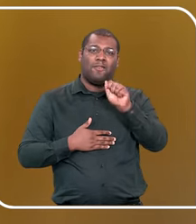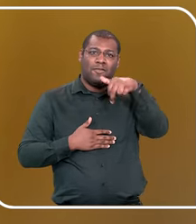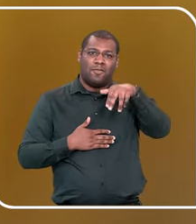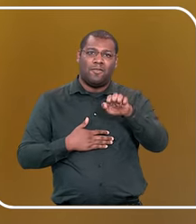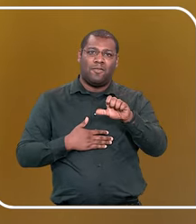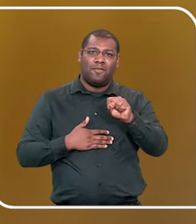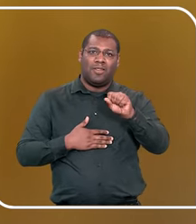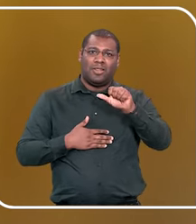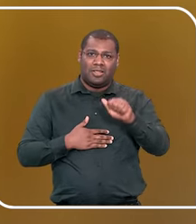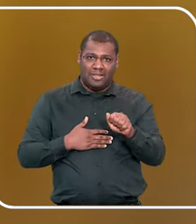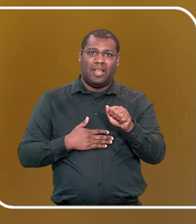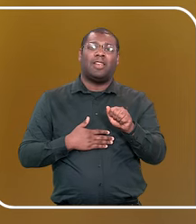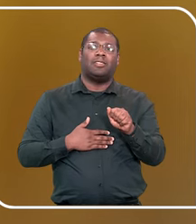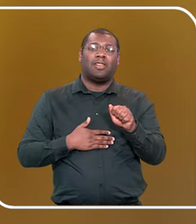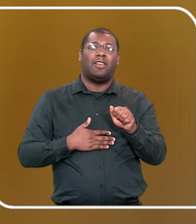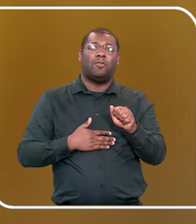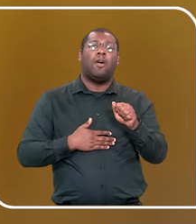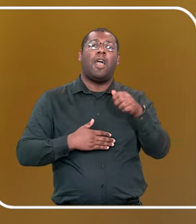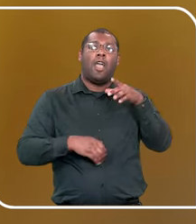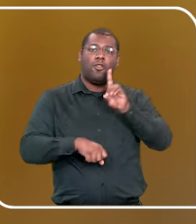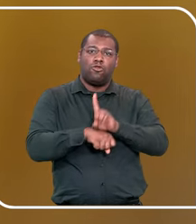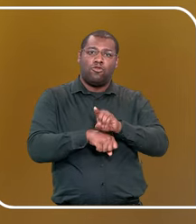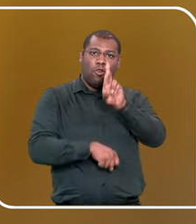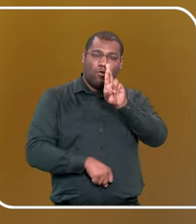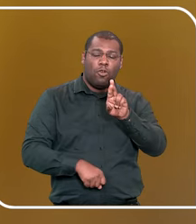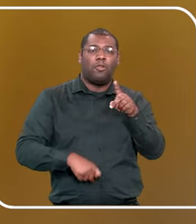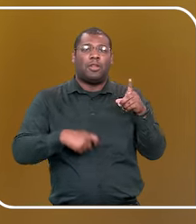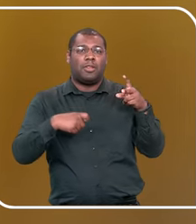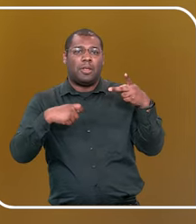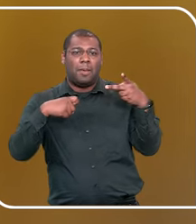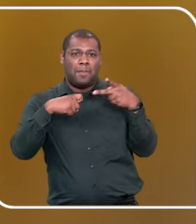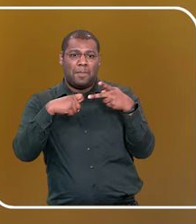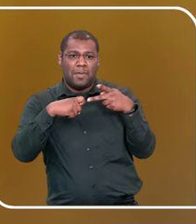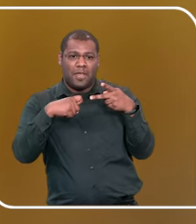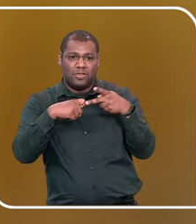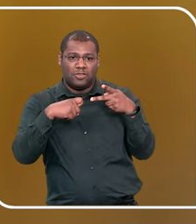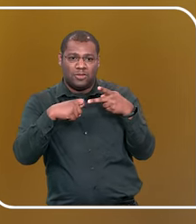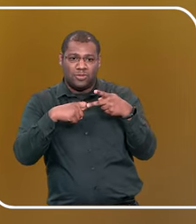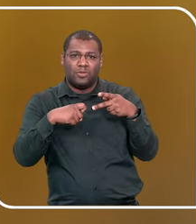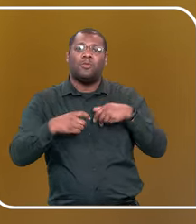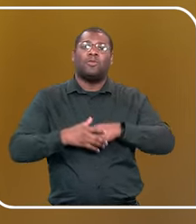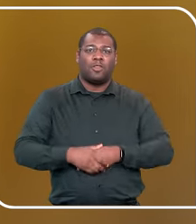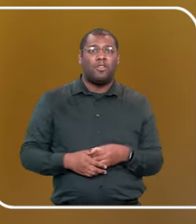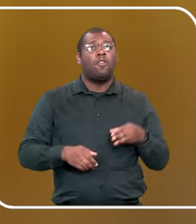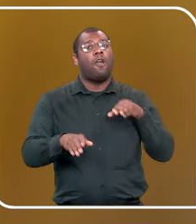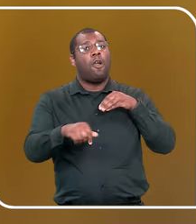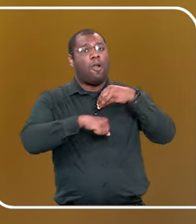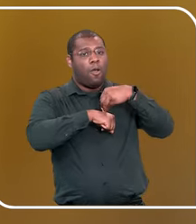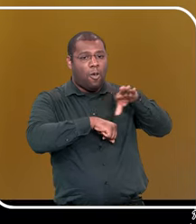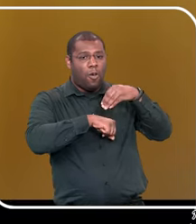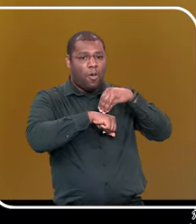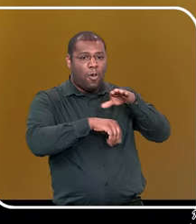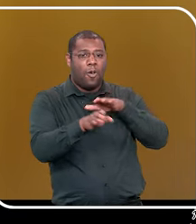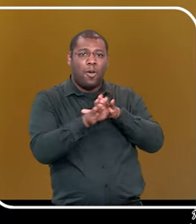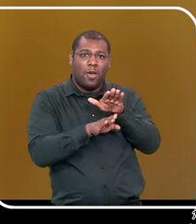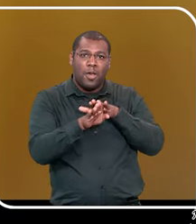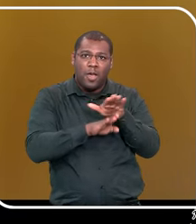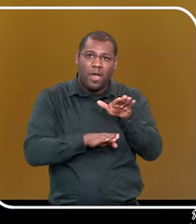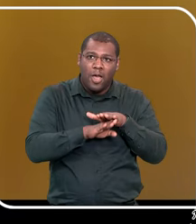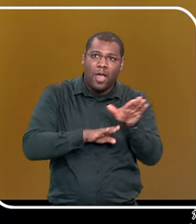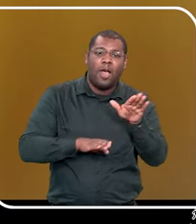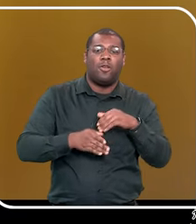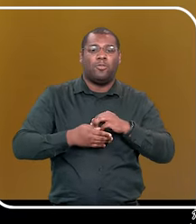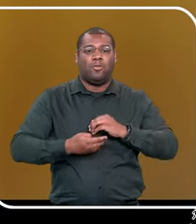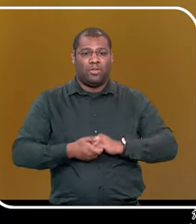especialista em odontopediatria e saúde coletiva, educadora parental certificada em atuação consciente pela Escola de